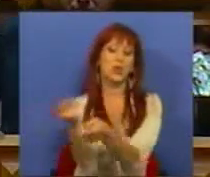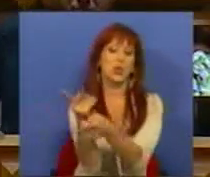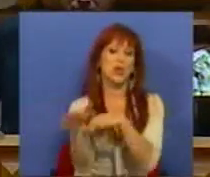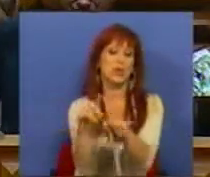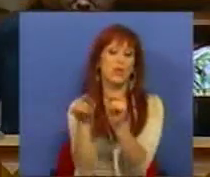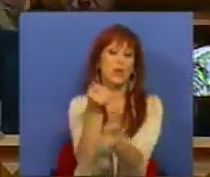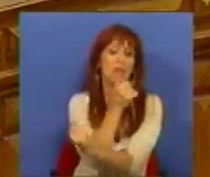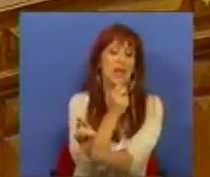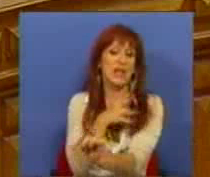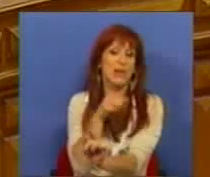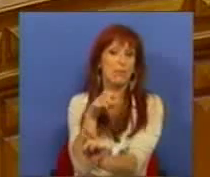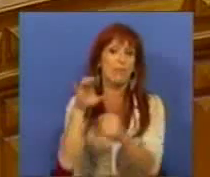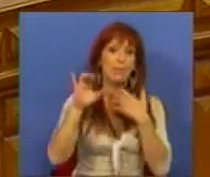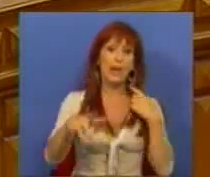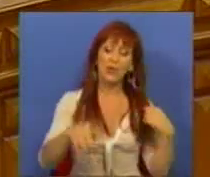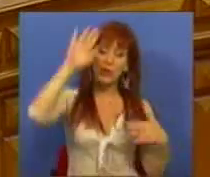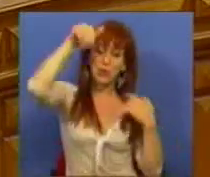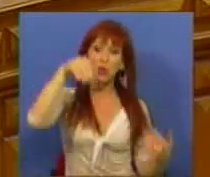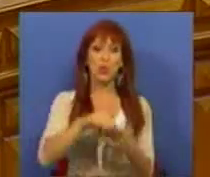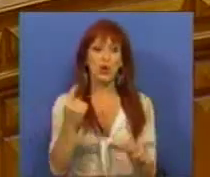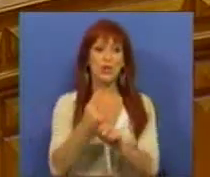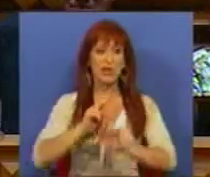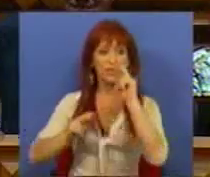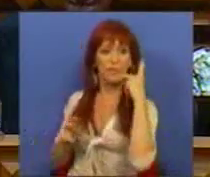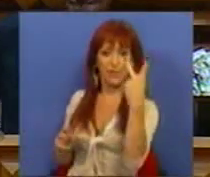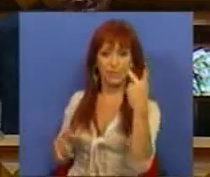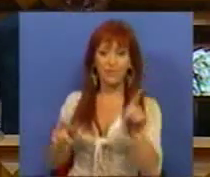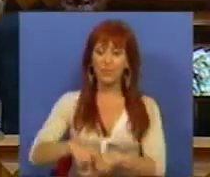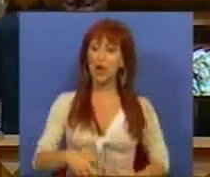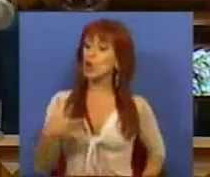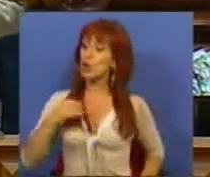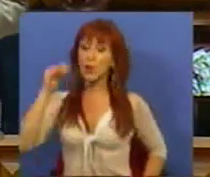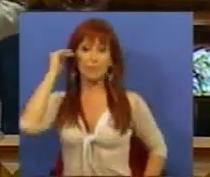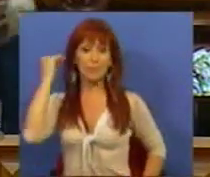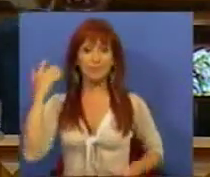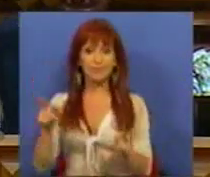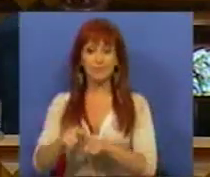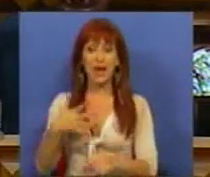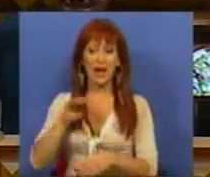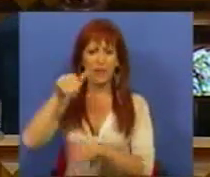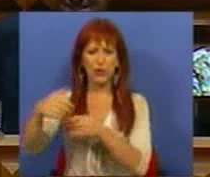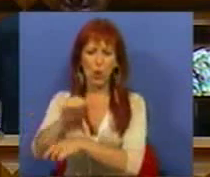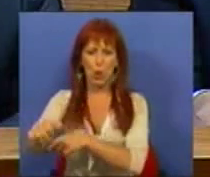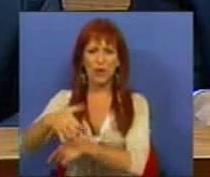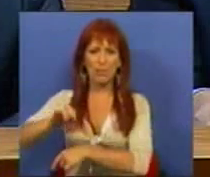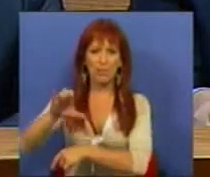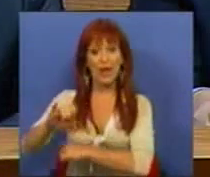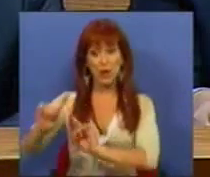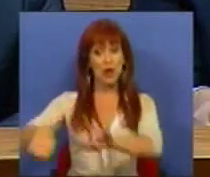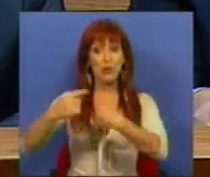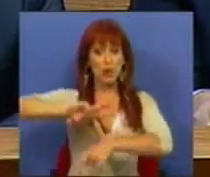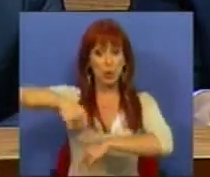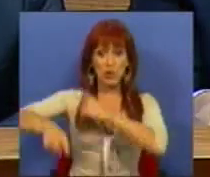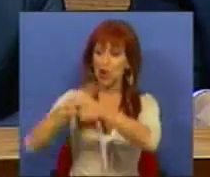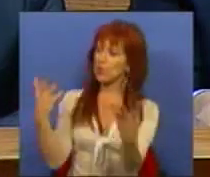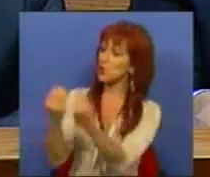sobre as medidas do PEC, resulta em duas coisas. É que o Dr. Passos Coelho queria votar contra o PEC, depois de duas